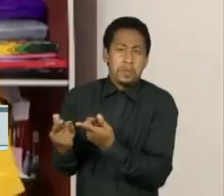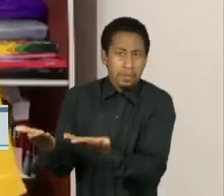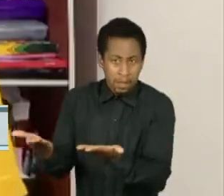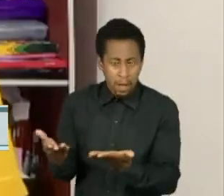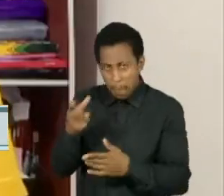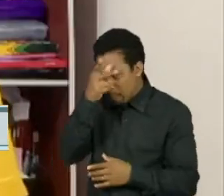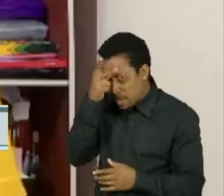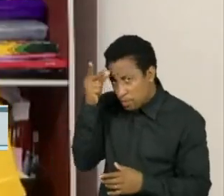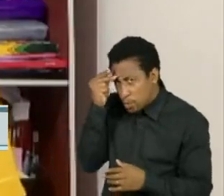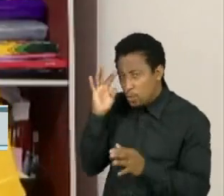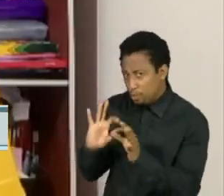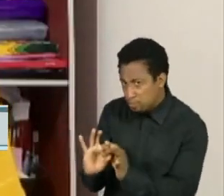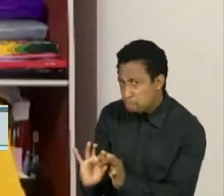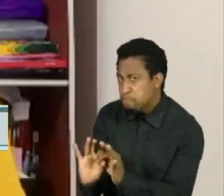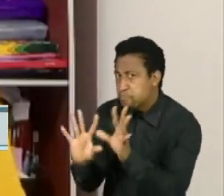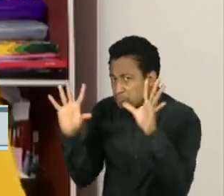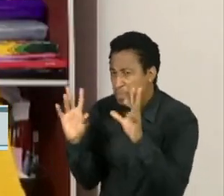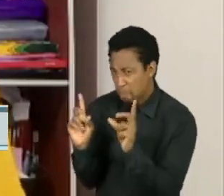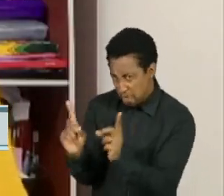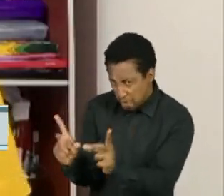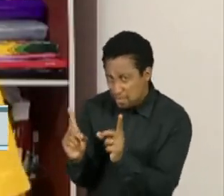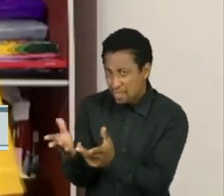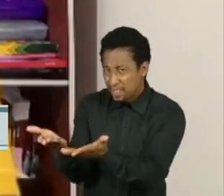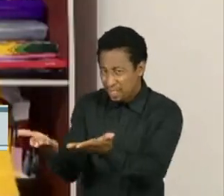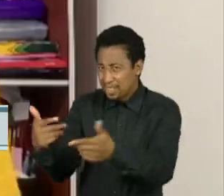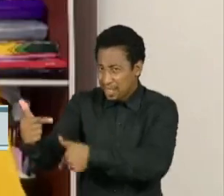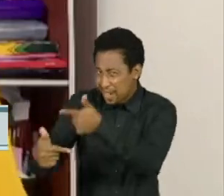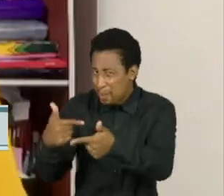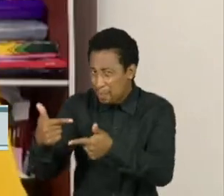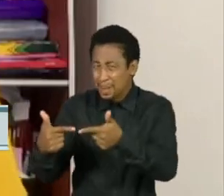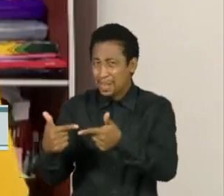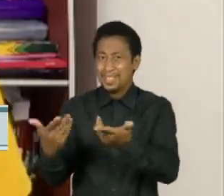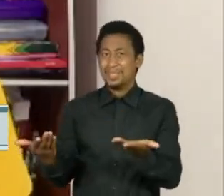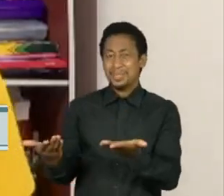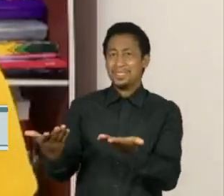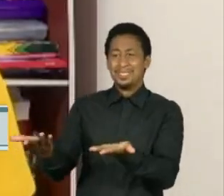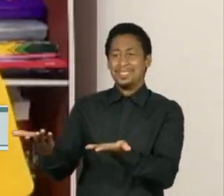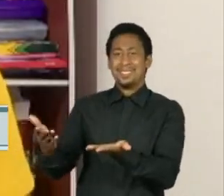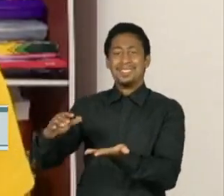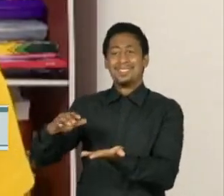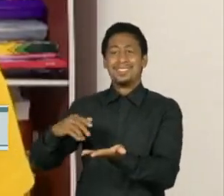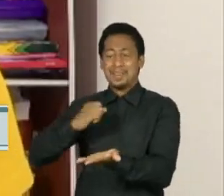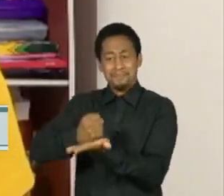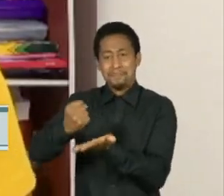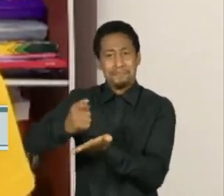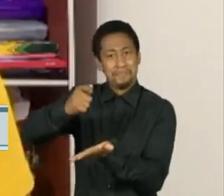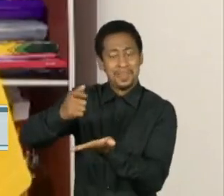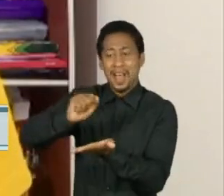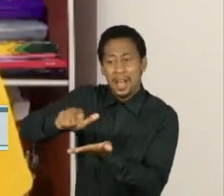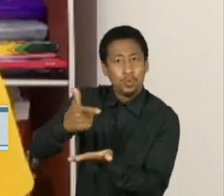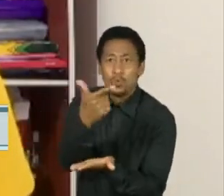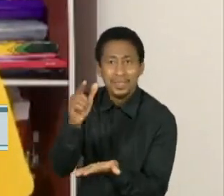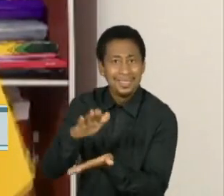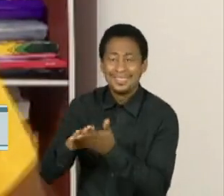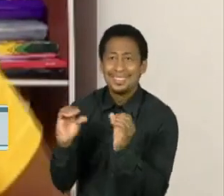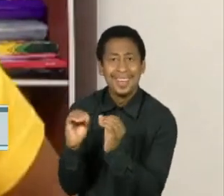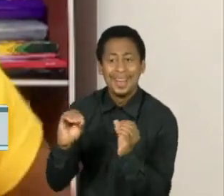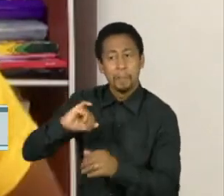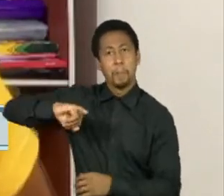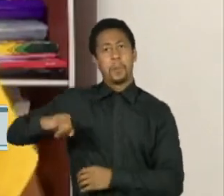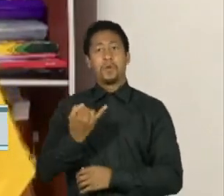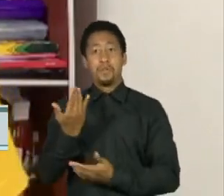licença para esse tipo de exploração de mão de obra? Esse tipo de absurdo em que, segundo a família, o Moise foi lá para pleitear o